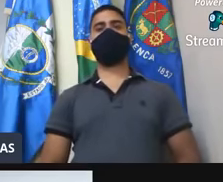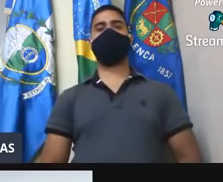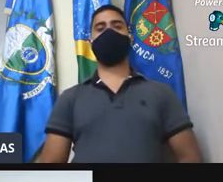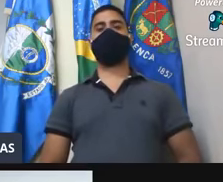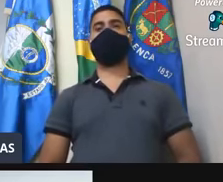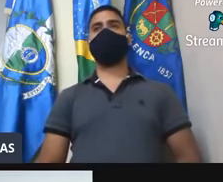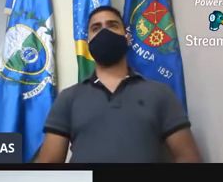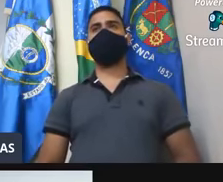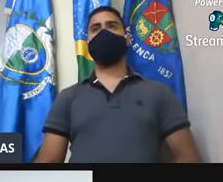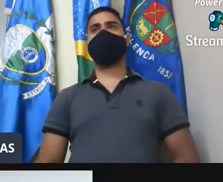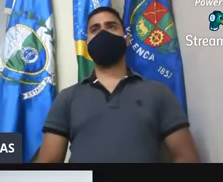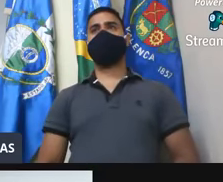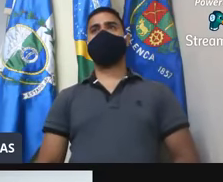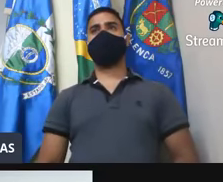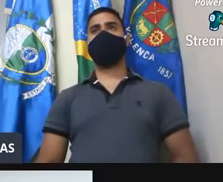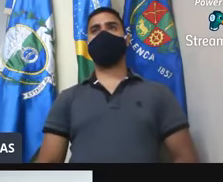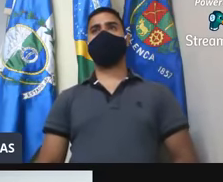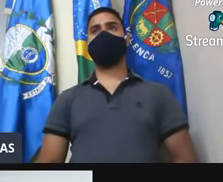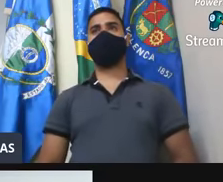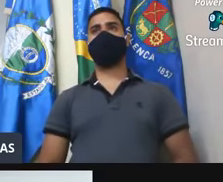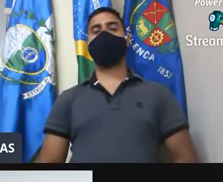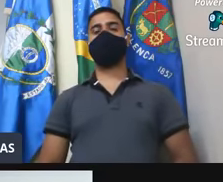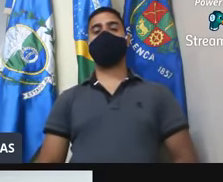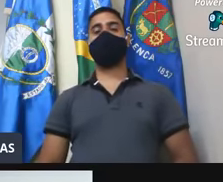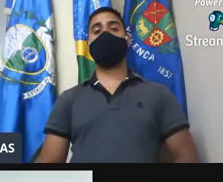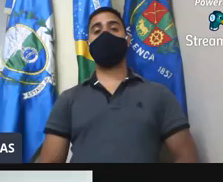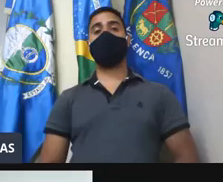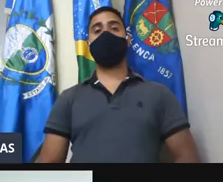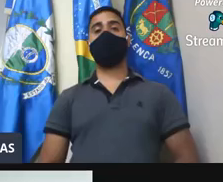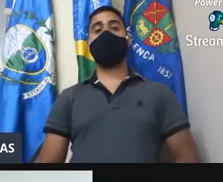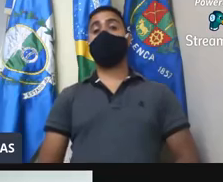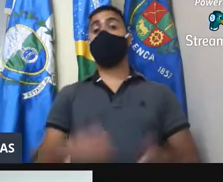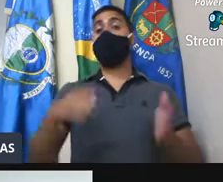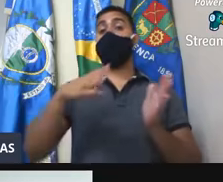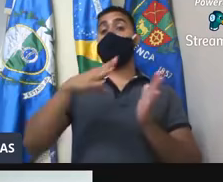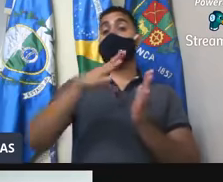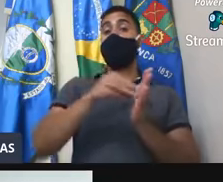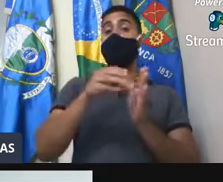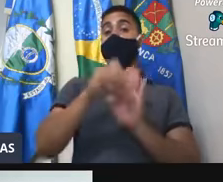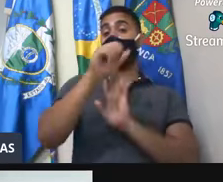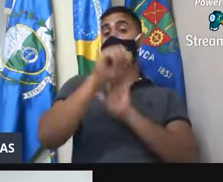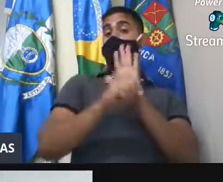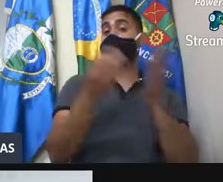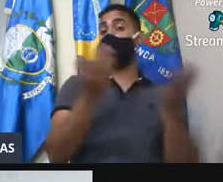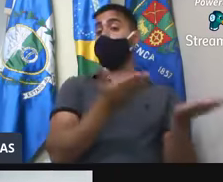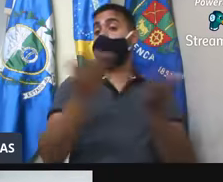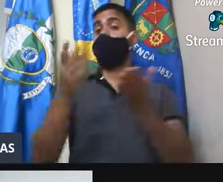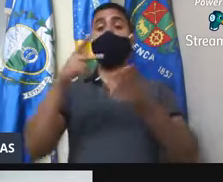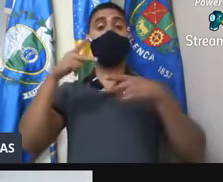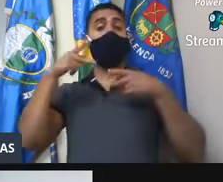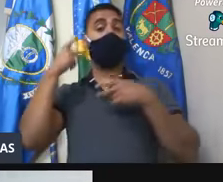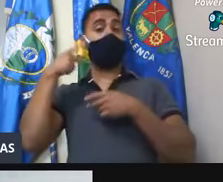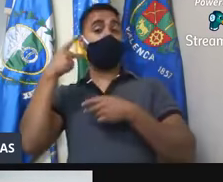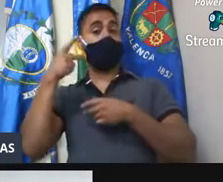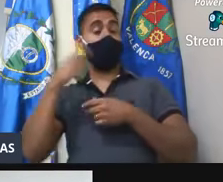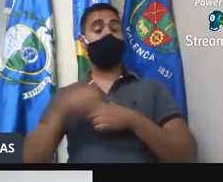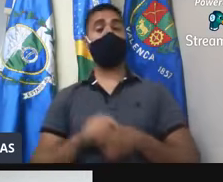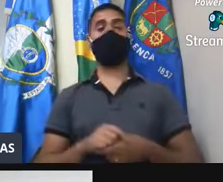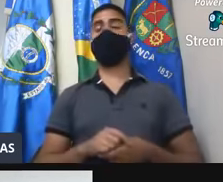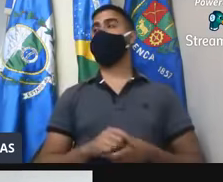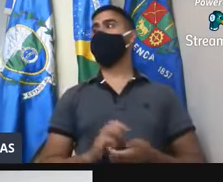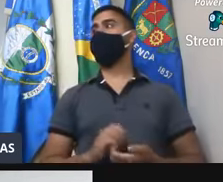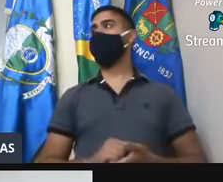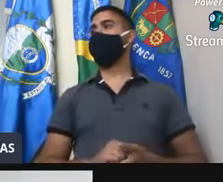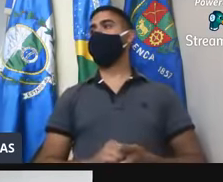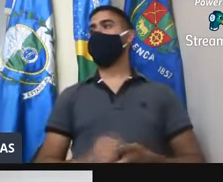Vamos agora. As cópias dos ofícios serão encaminhadas para o respectivo vereadores e o que queiram.